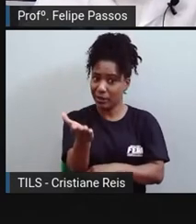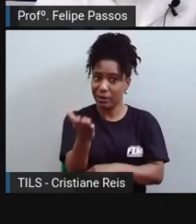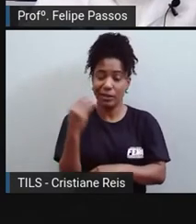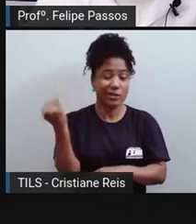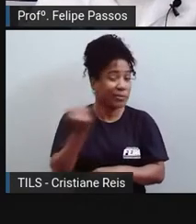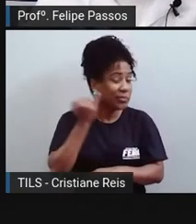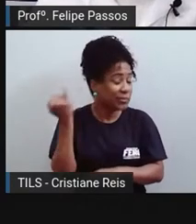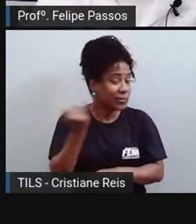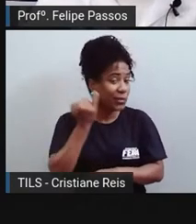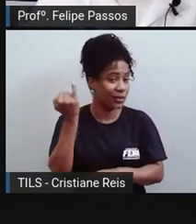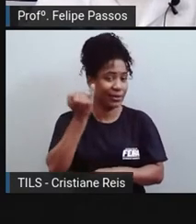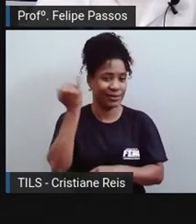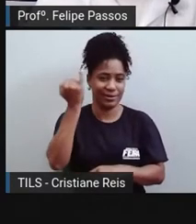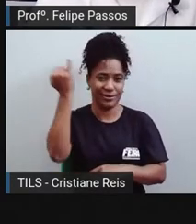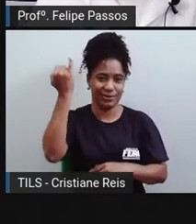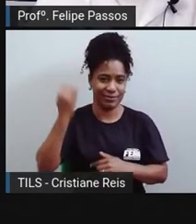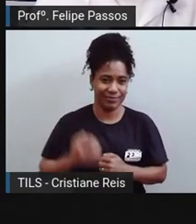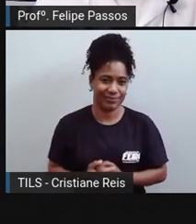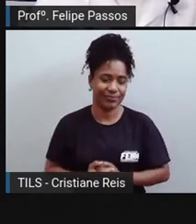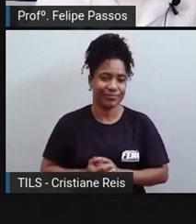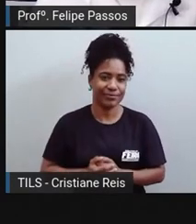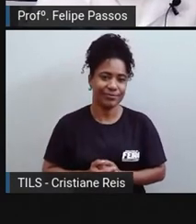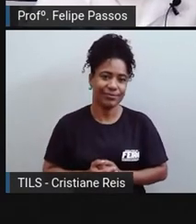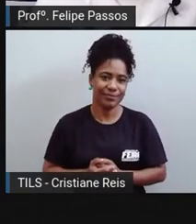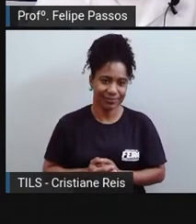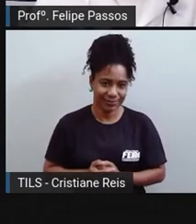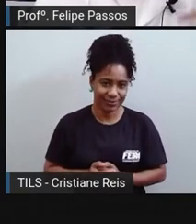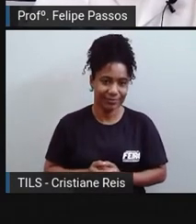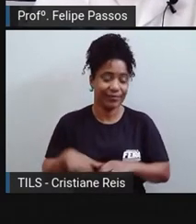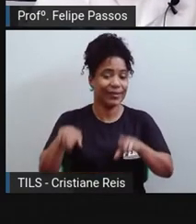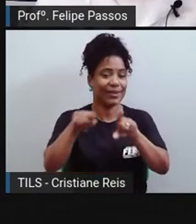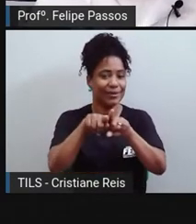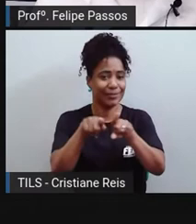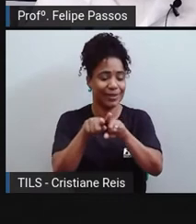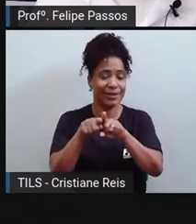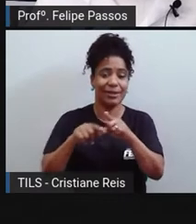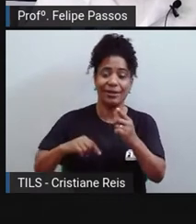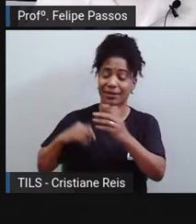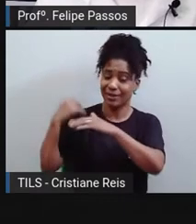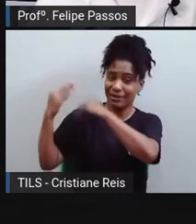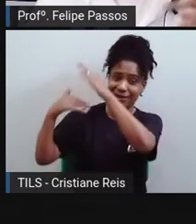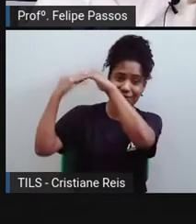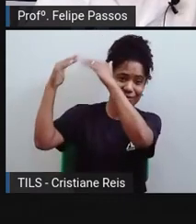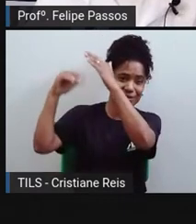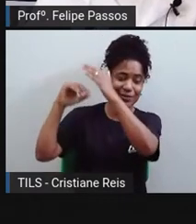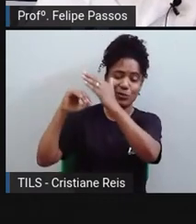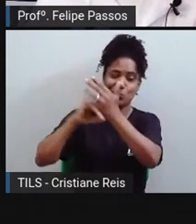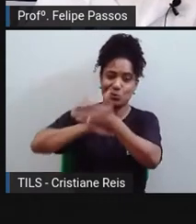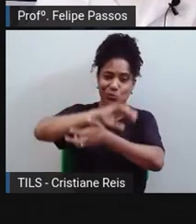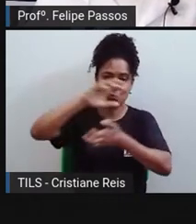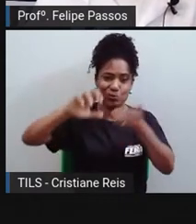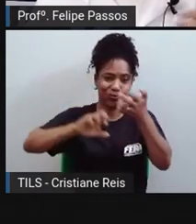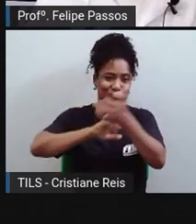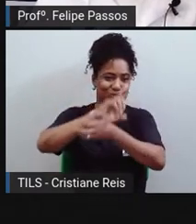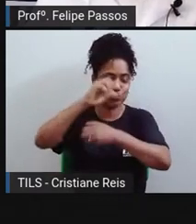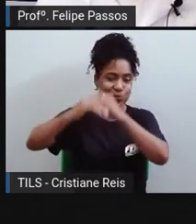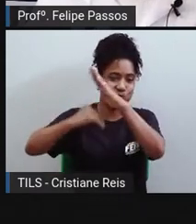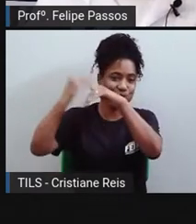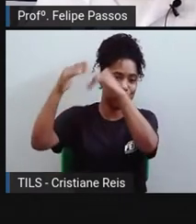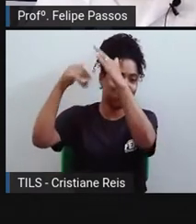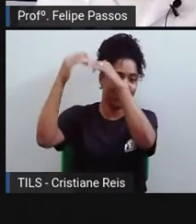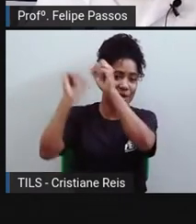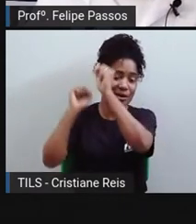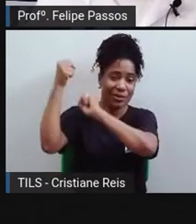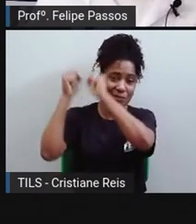Na Revolução Industrial, gente tem, então, o início das grandes indústrias, dos grandes polos industriais, o que significa muita